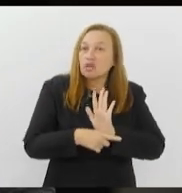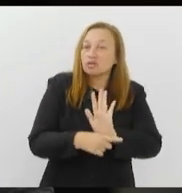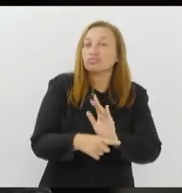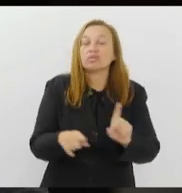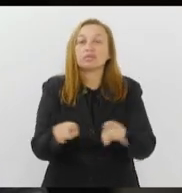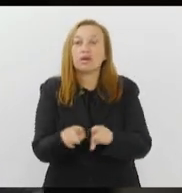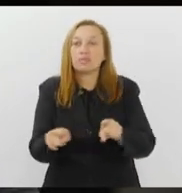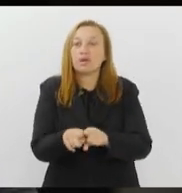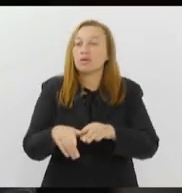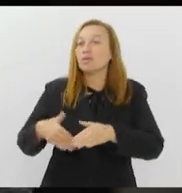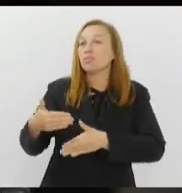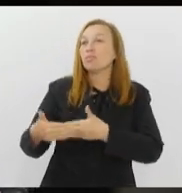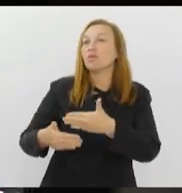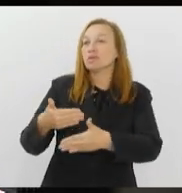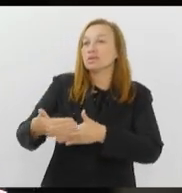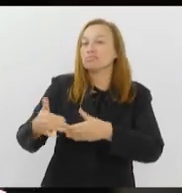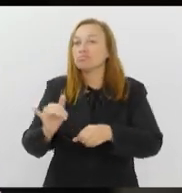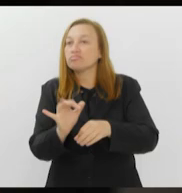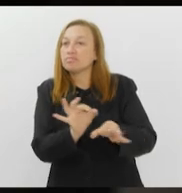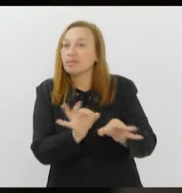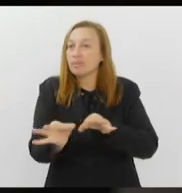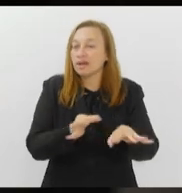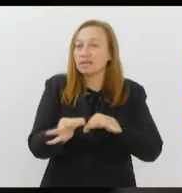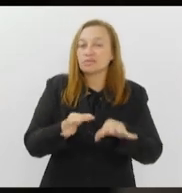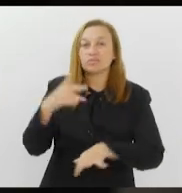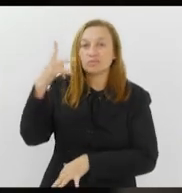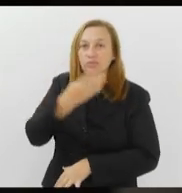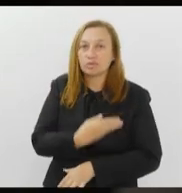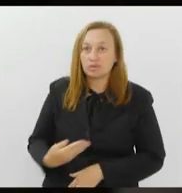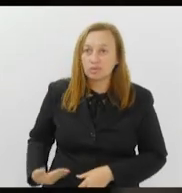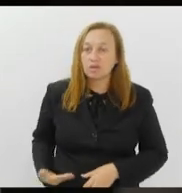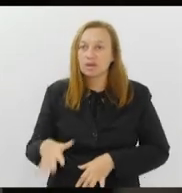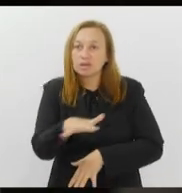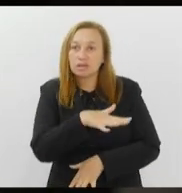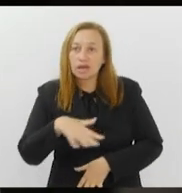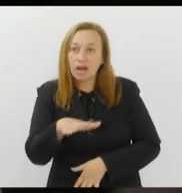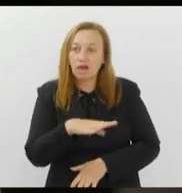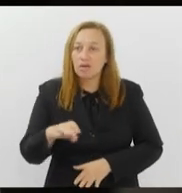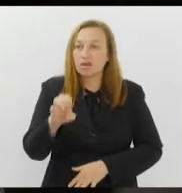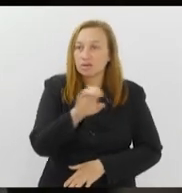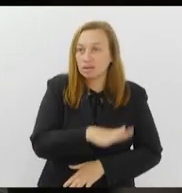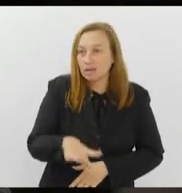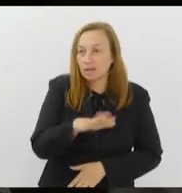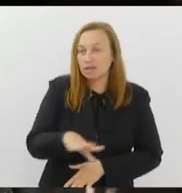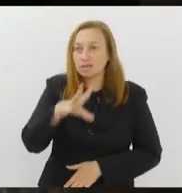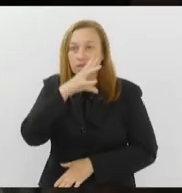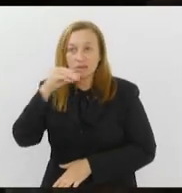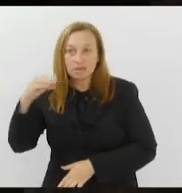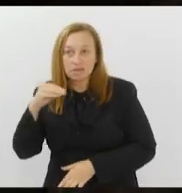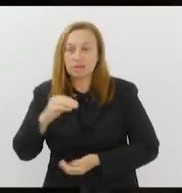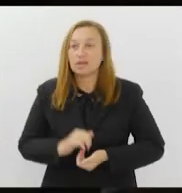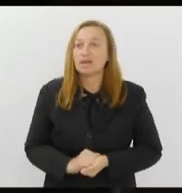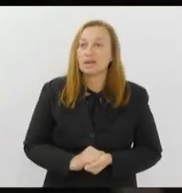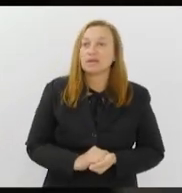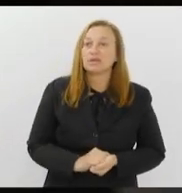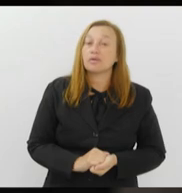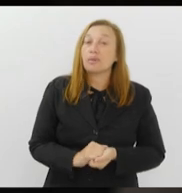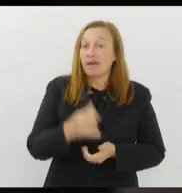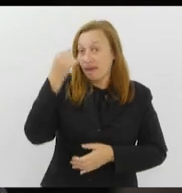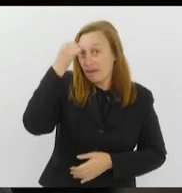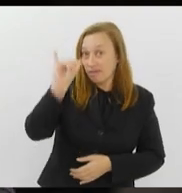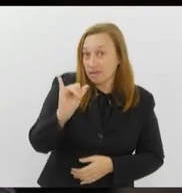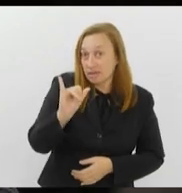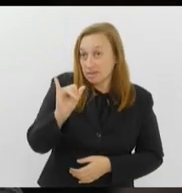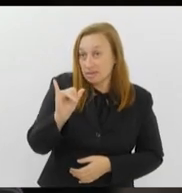para o processo de elaboração de políticas públicas na área da infância e da adolescência, tanto para a prevenção